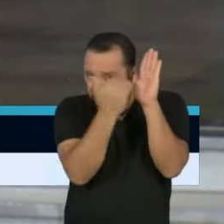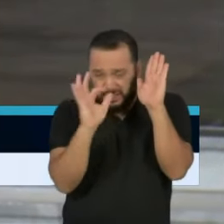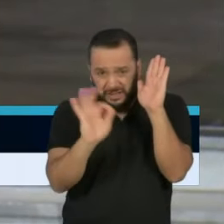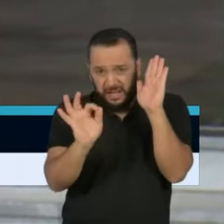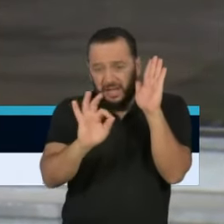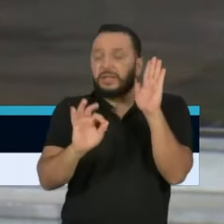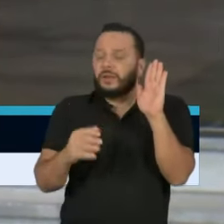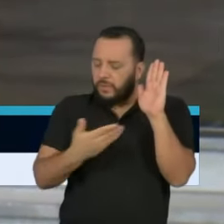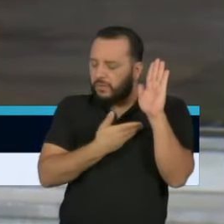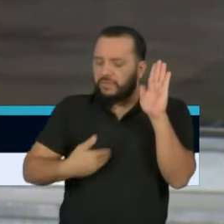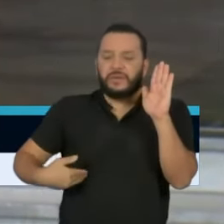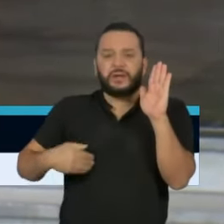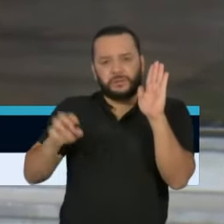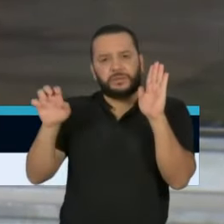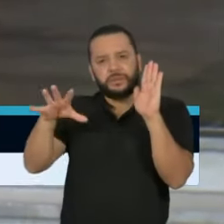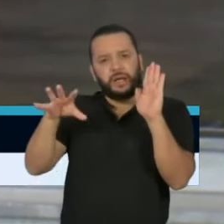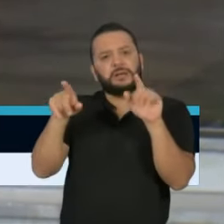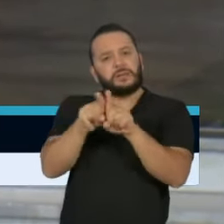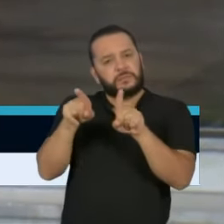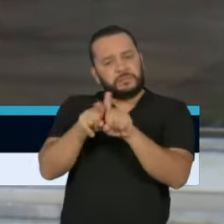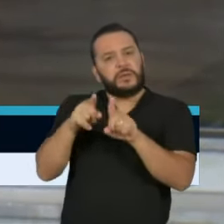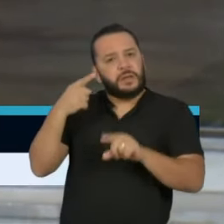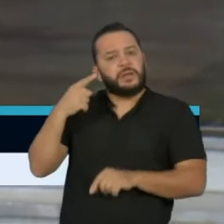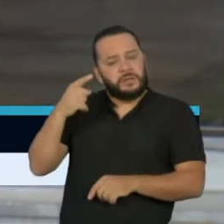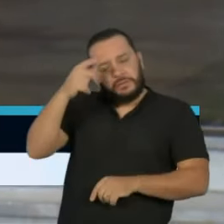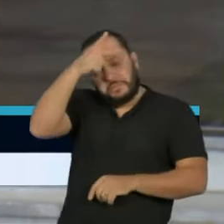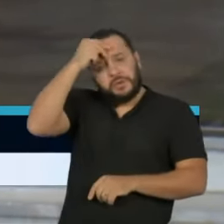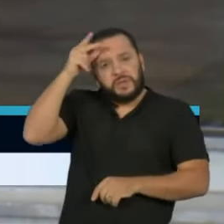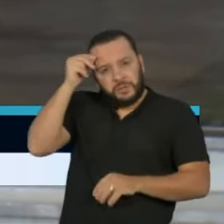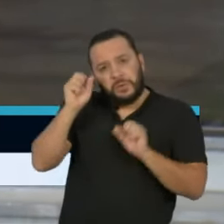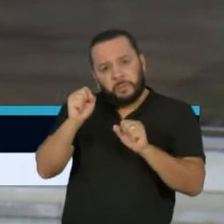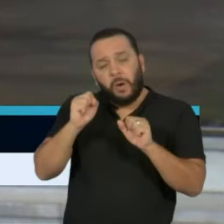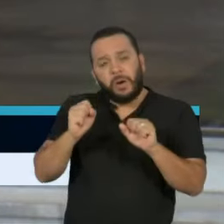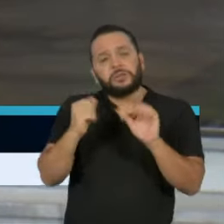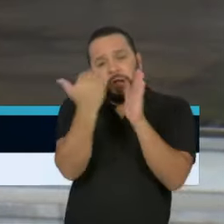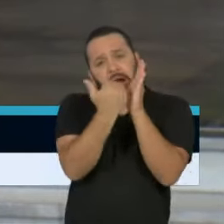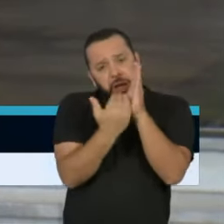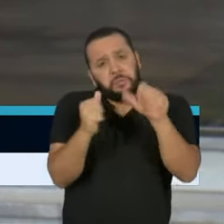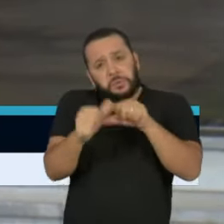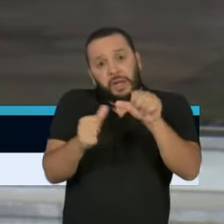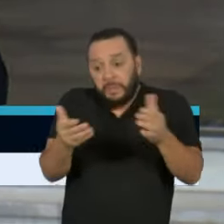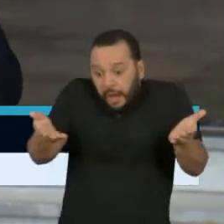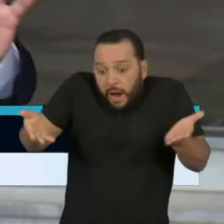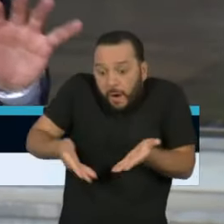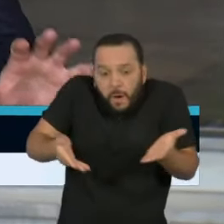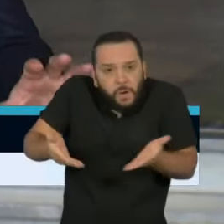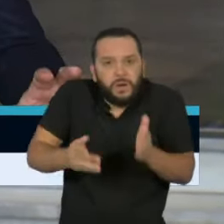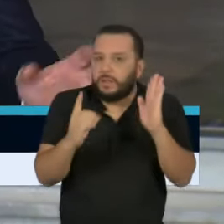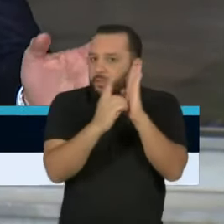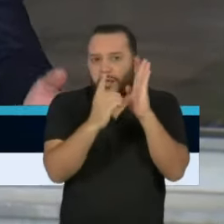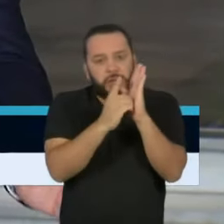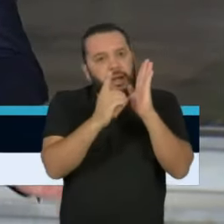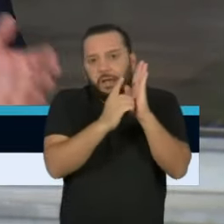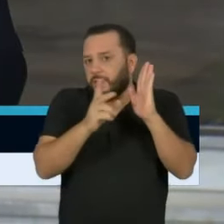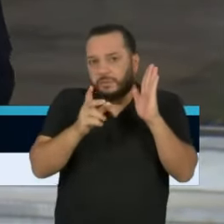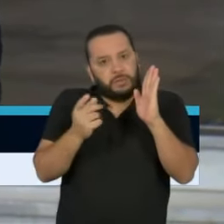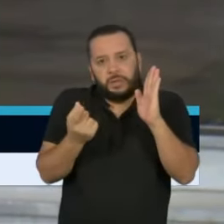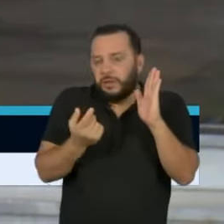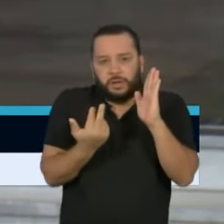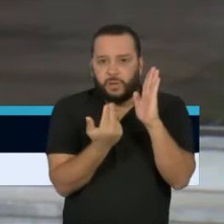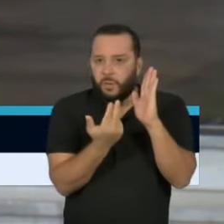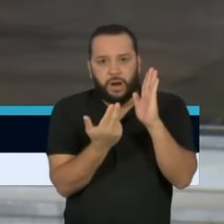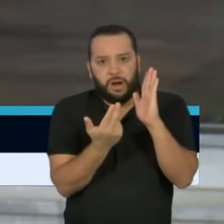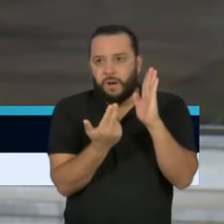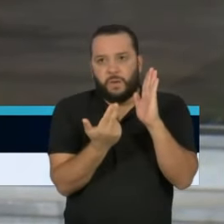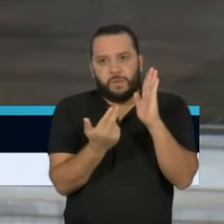prefeituras, incluindo a de São Paulo, poderão adotar novas medidas. Mas o decreto é o mesmo anterior, que se